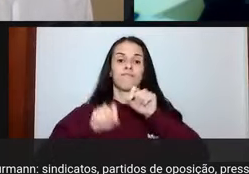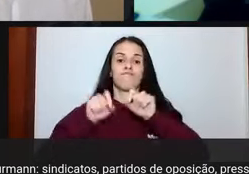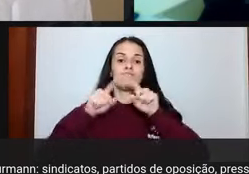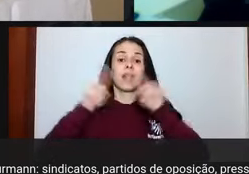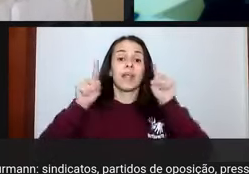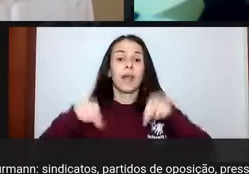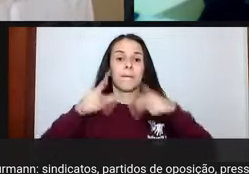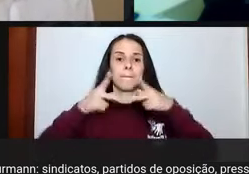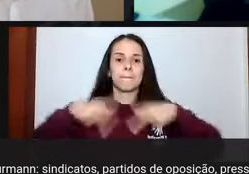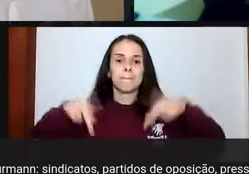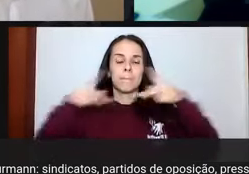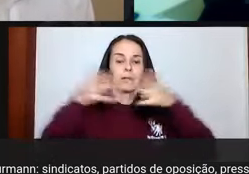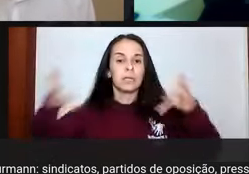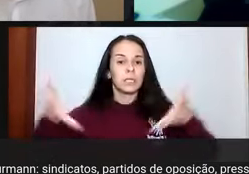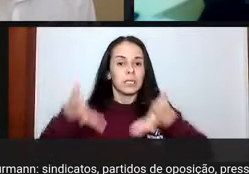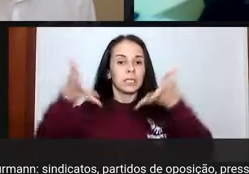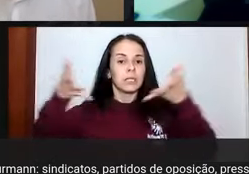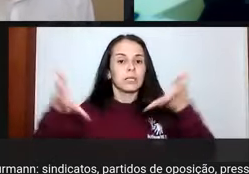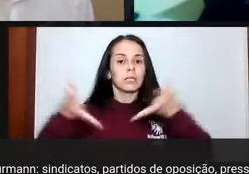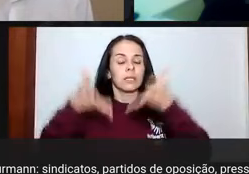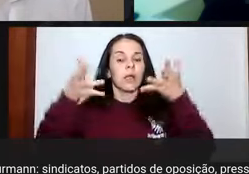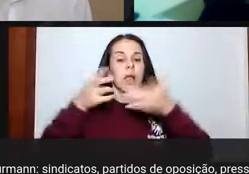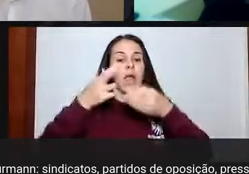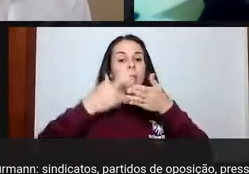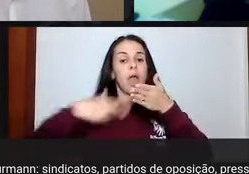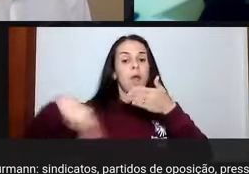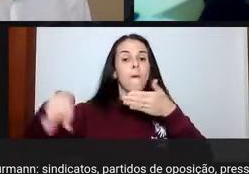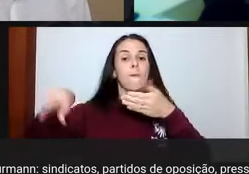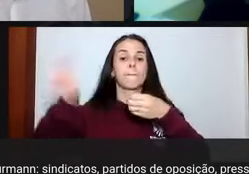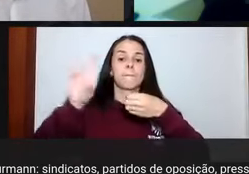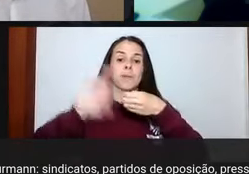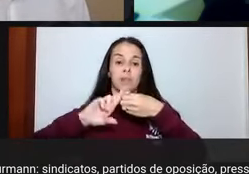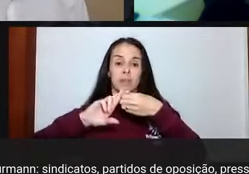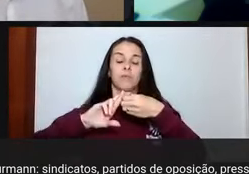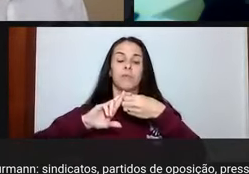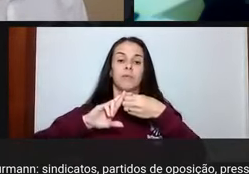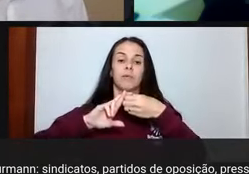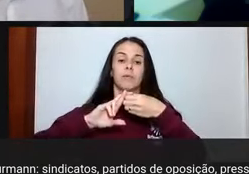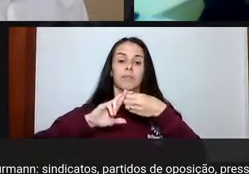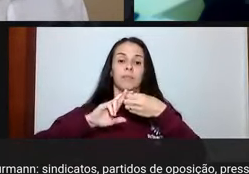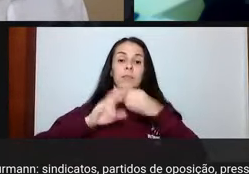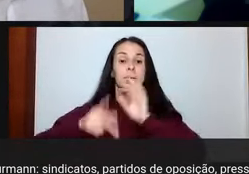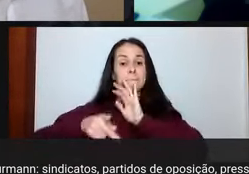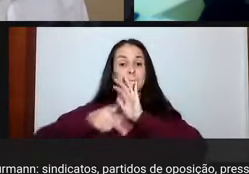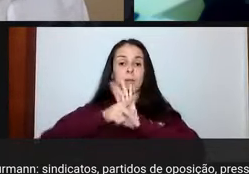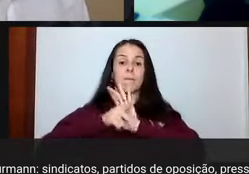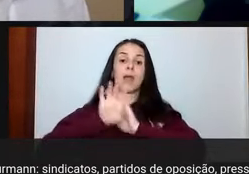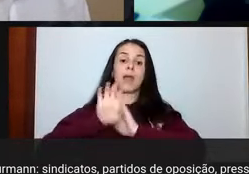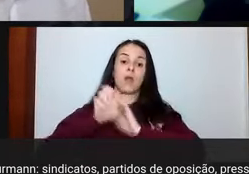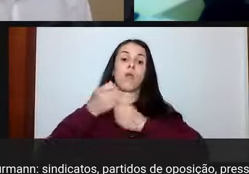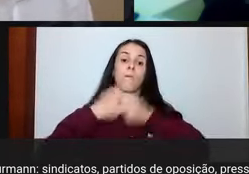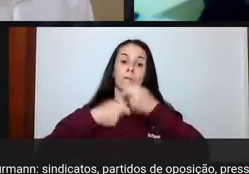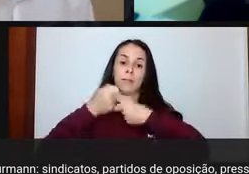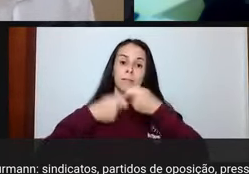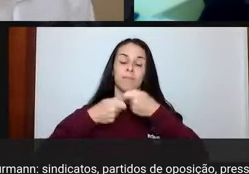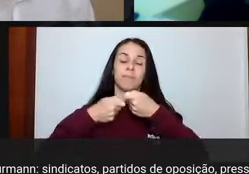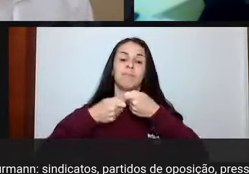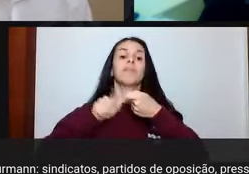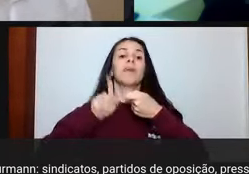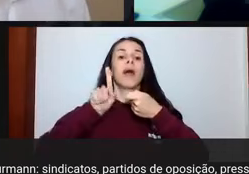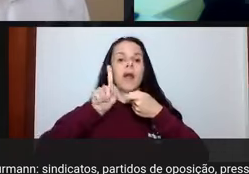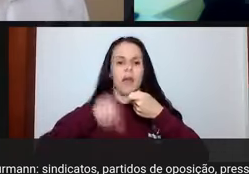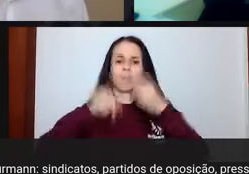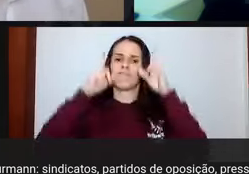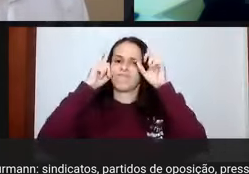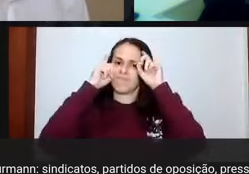na direção da recuperação da própria economia. É um quadro complexo,